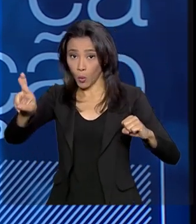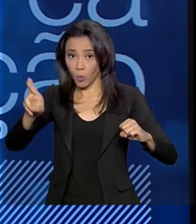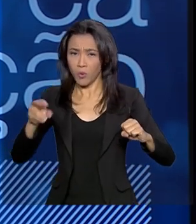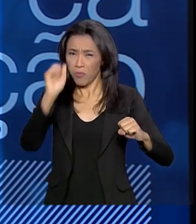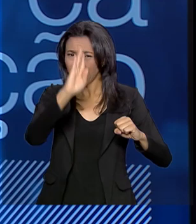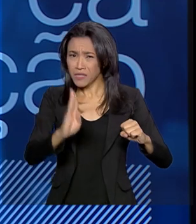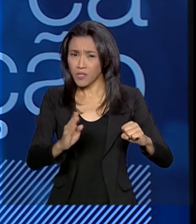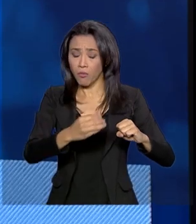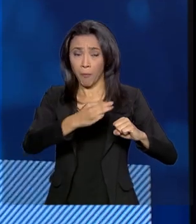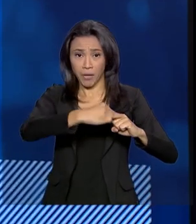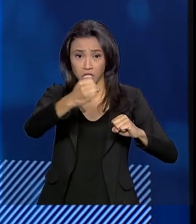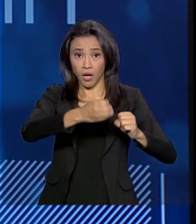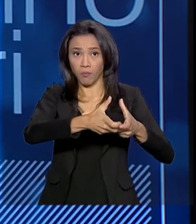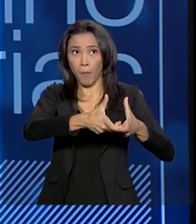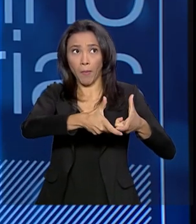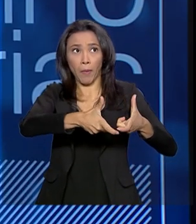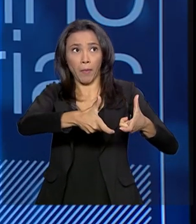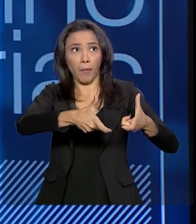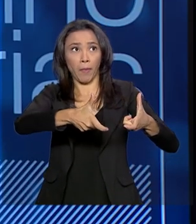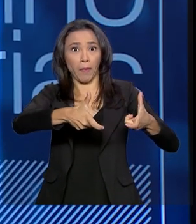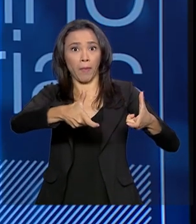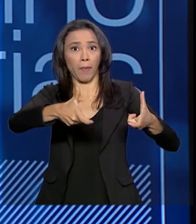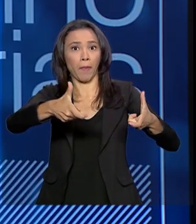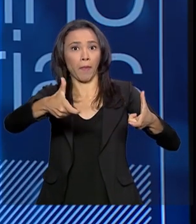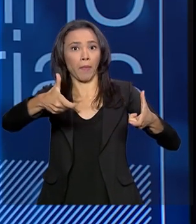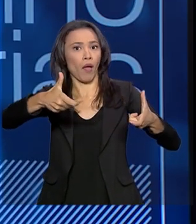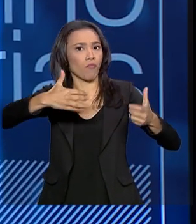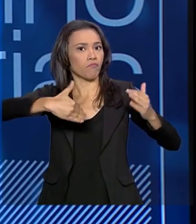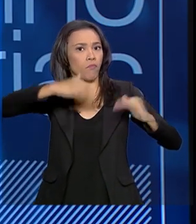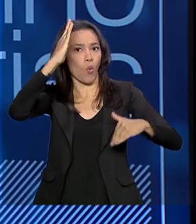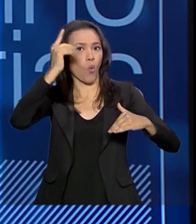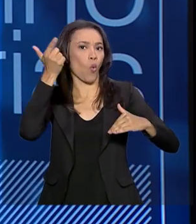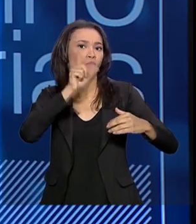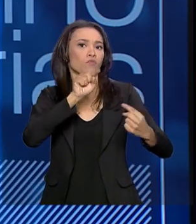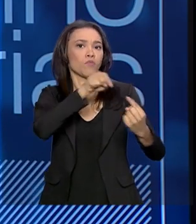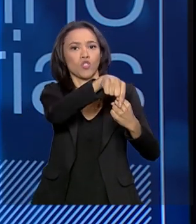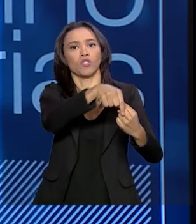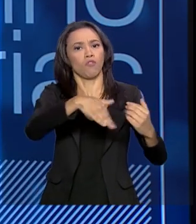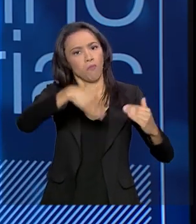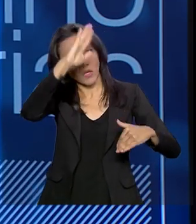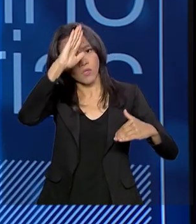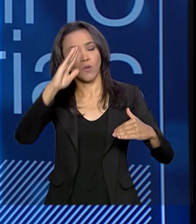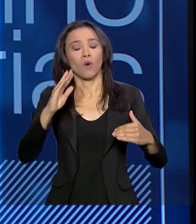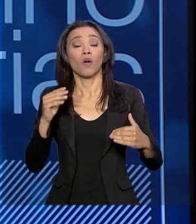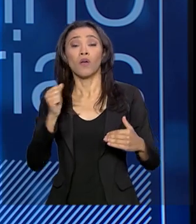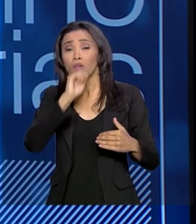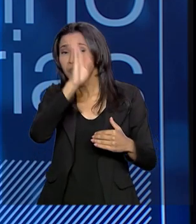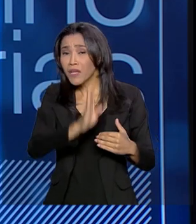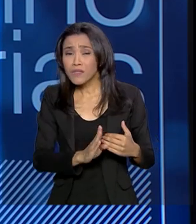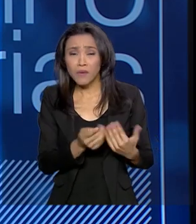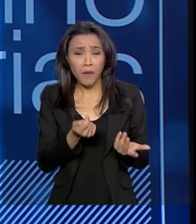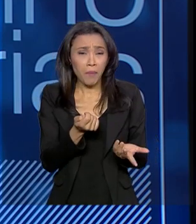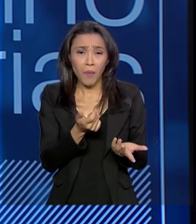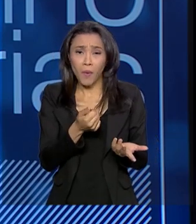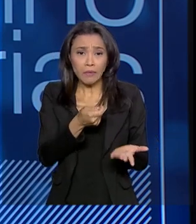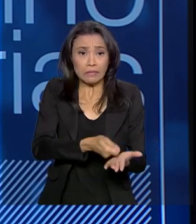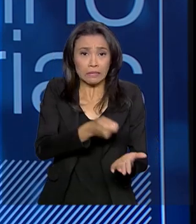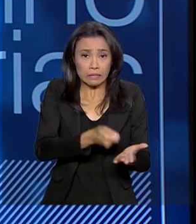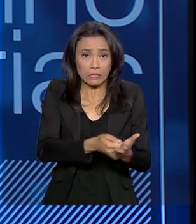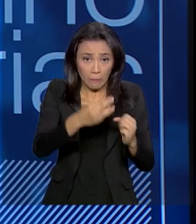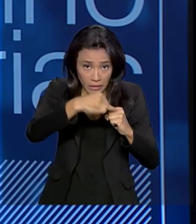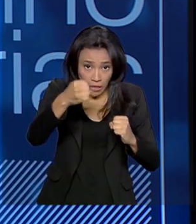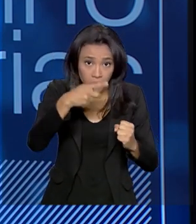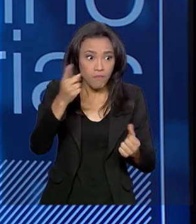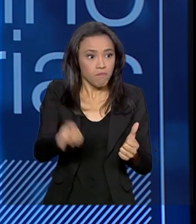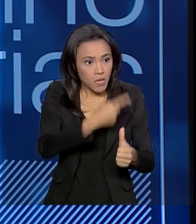demais no mestrado, ultrapassou a meta, né? E o Brasil é um dos poucos países que exige o mestrado para